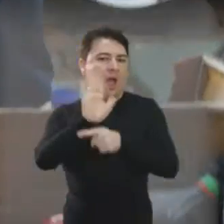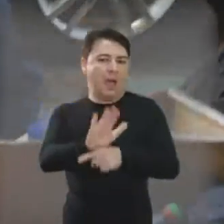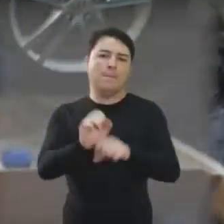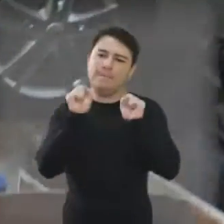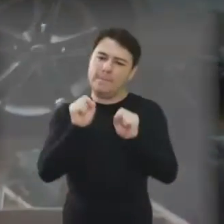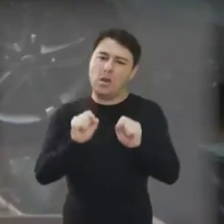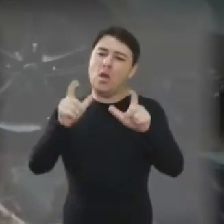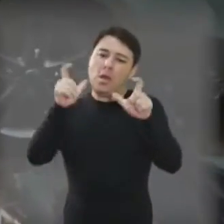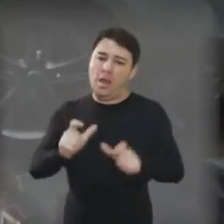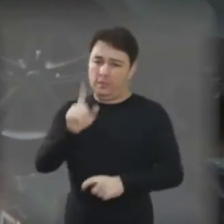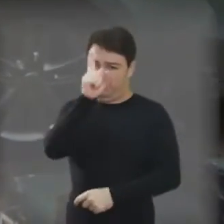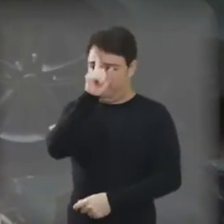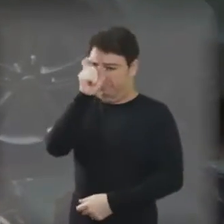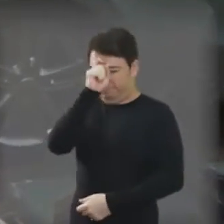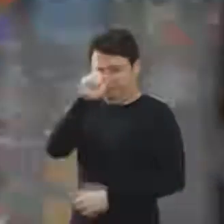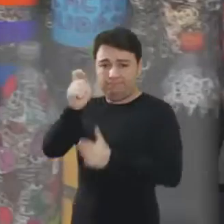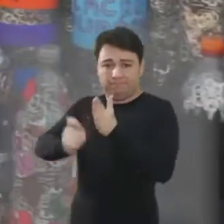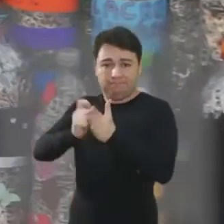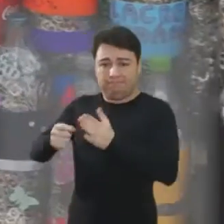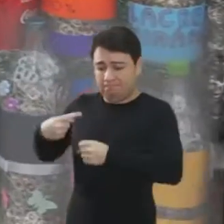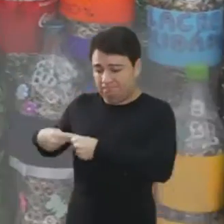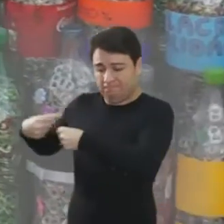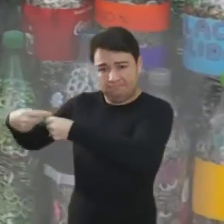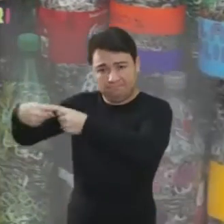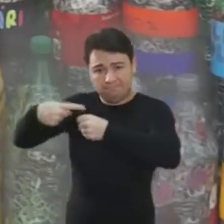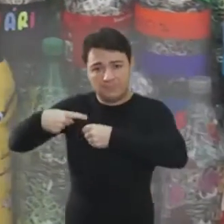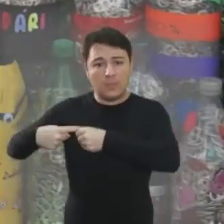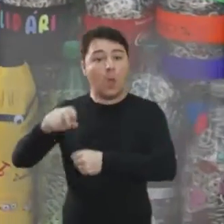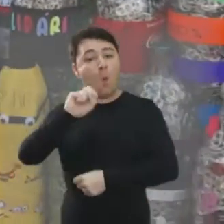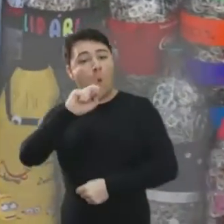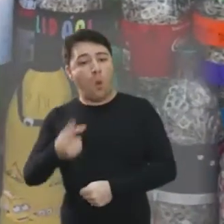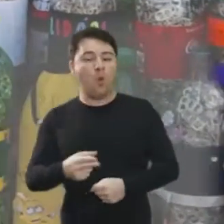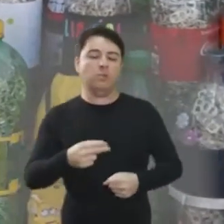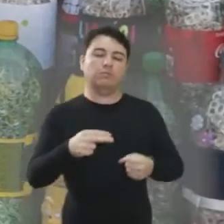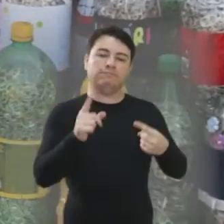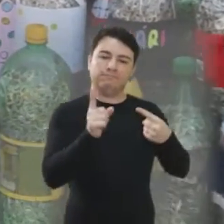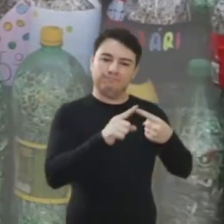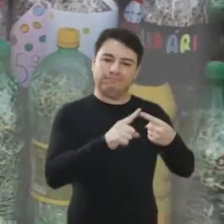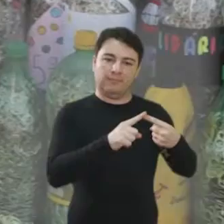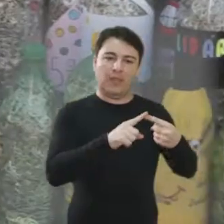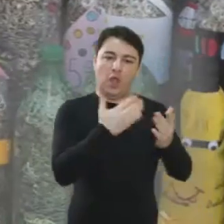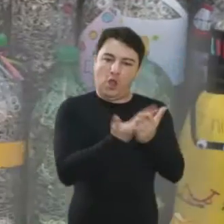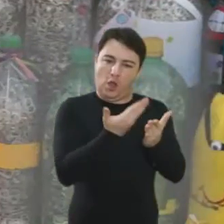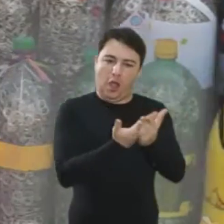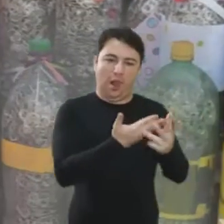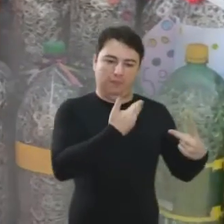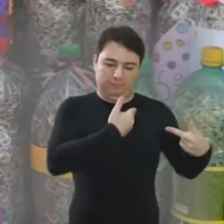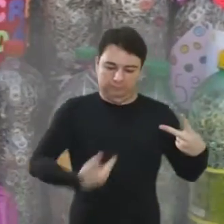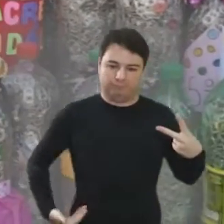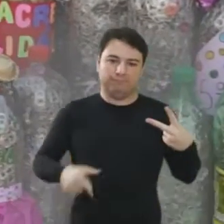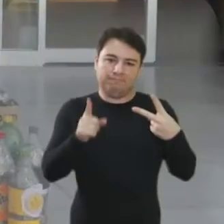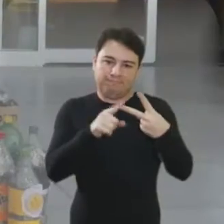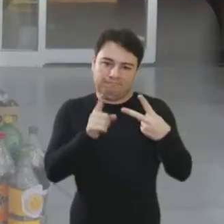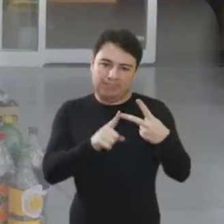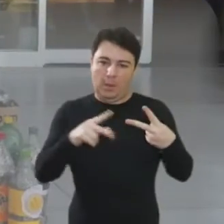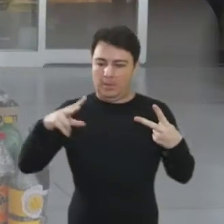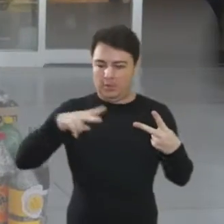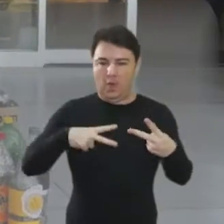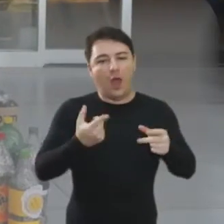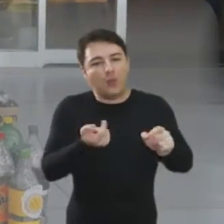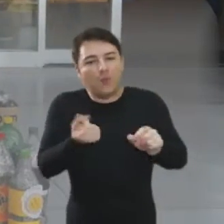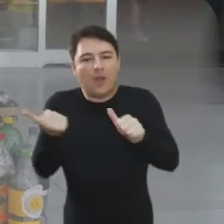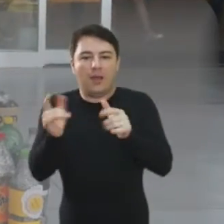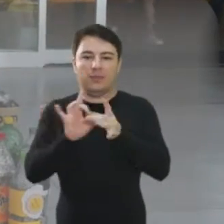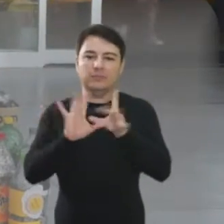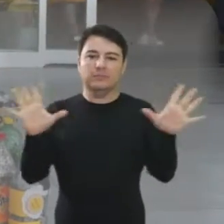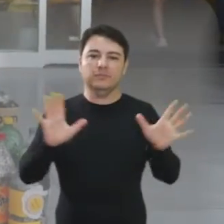Lembrando que qualquer pessoa pode colaborar com a iniciativa fazendo doações nas unidades de saúde do município e também nas escolas